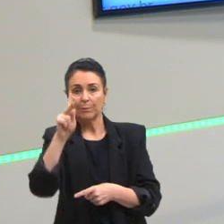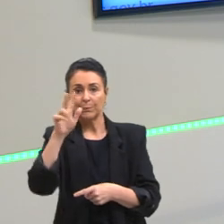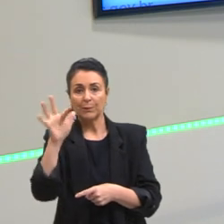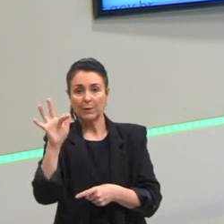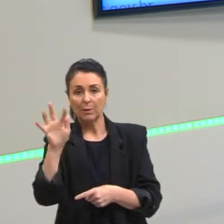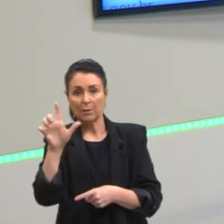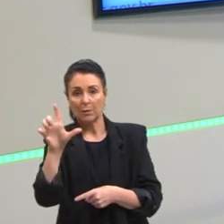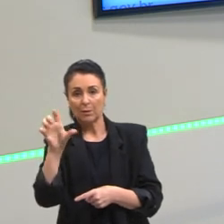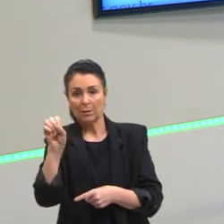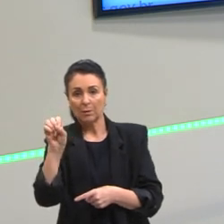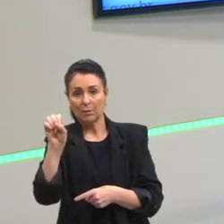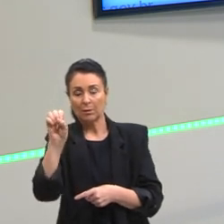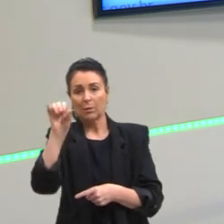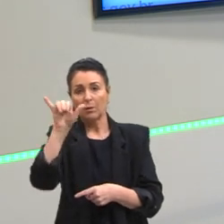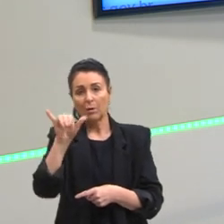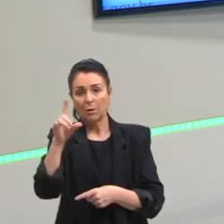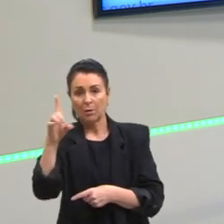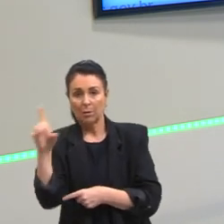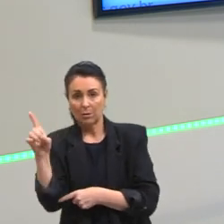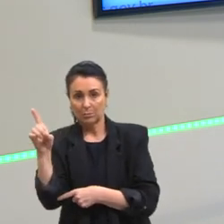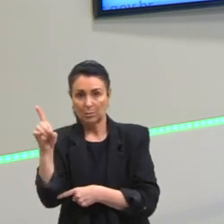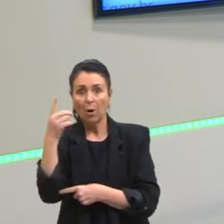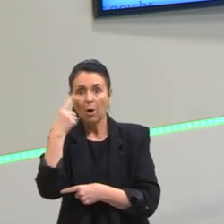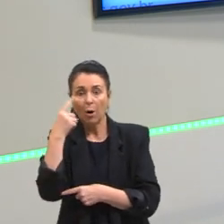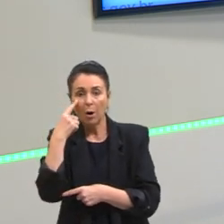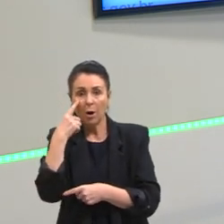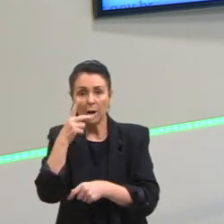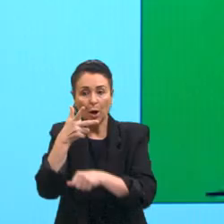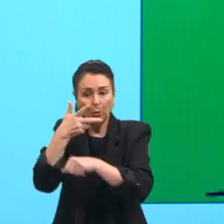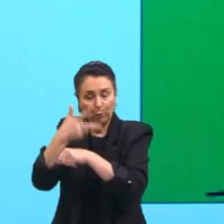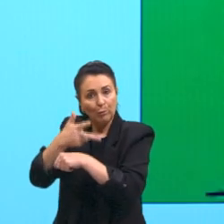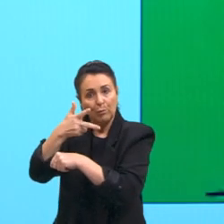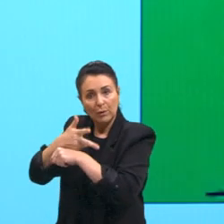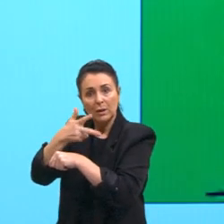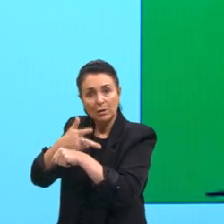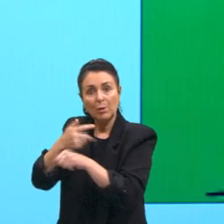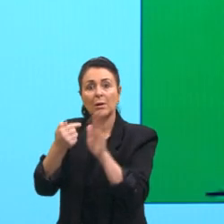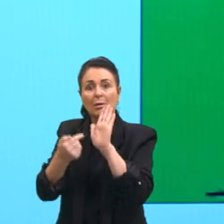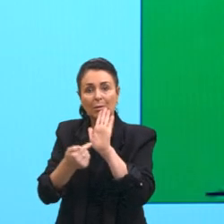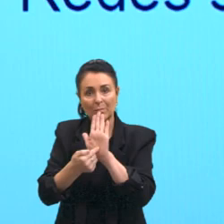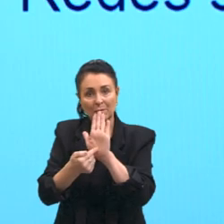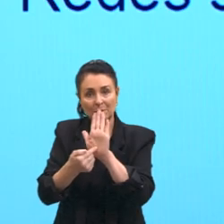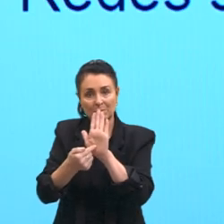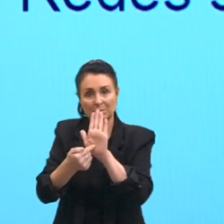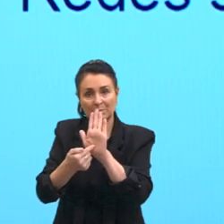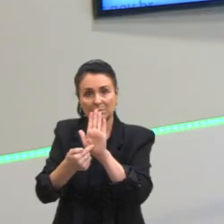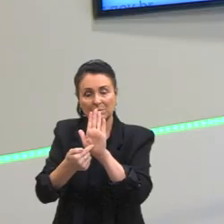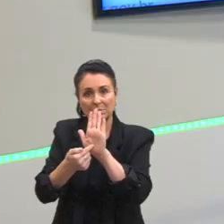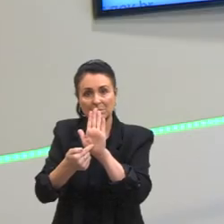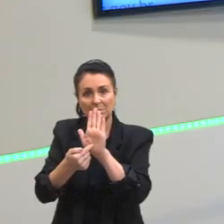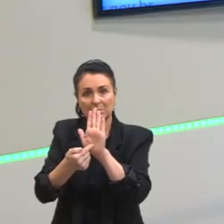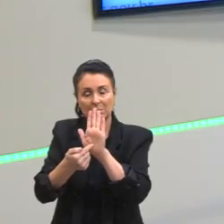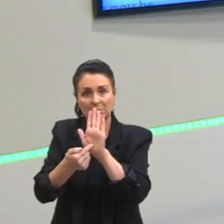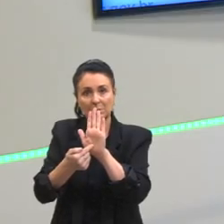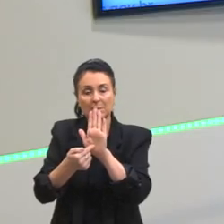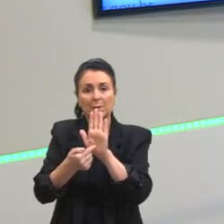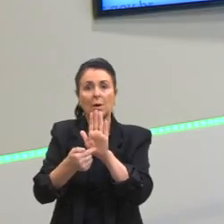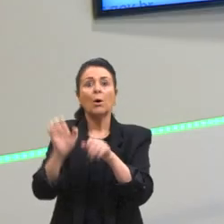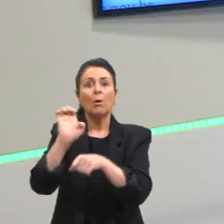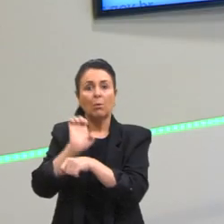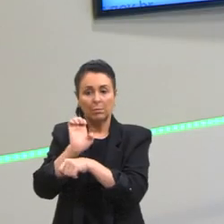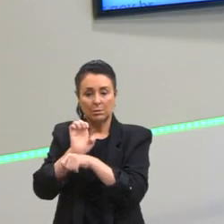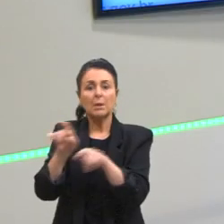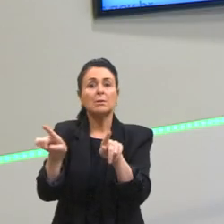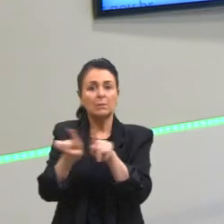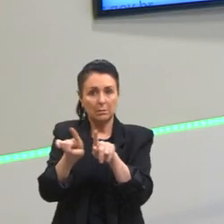e assista o vídeo, que é muito bacana, ele faz uma, se reporta também a essa questão. E o Estado também tem os seus